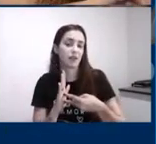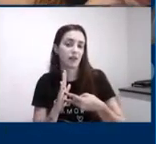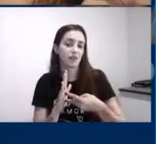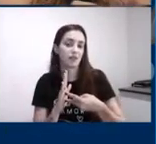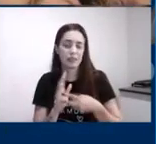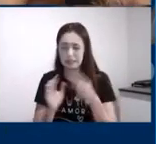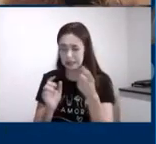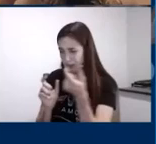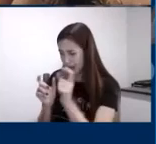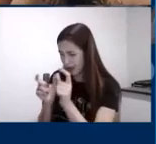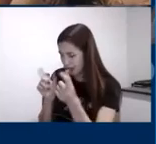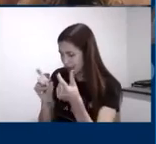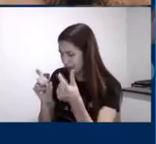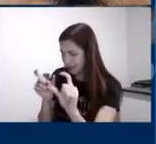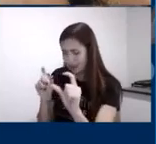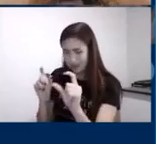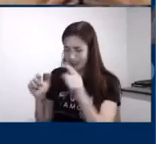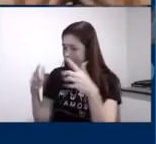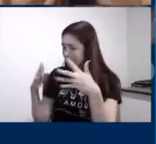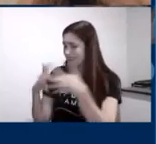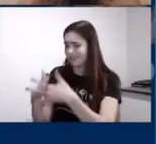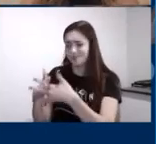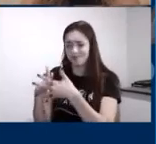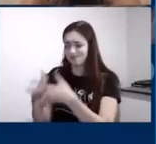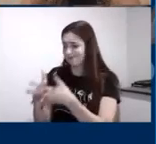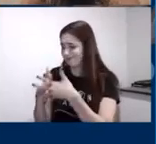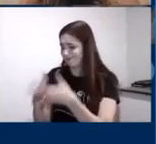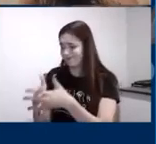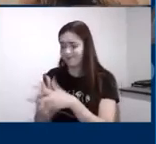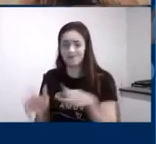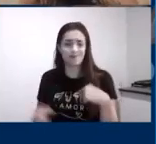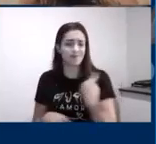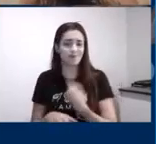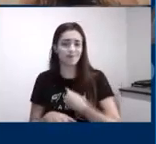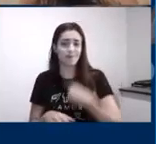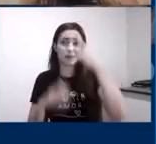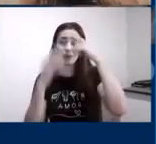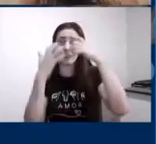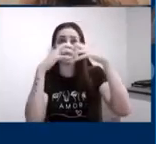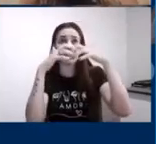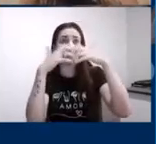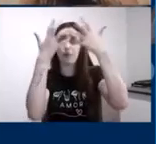juntar com aqueles significados que ele já formou isso provoca uma sobrecarga desse funcionamento